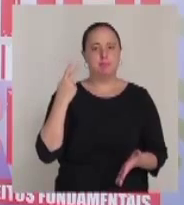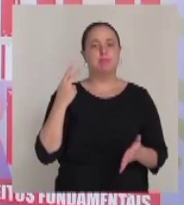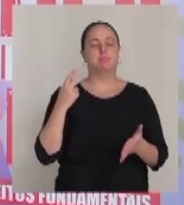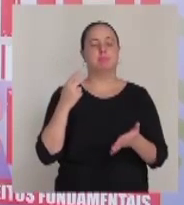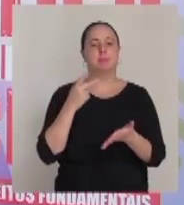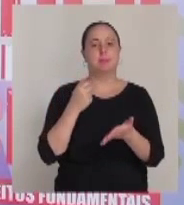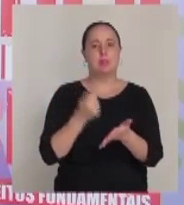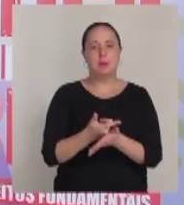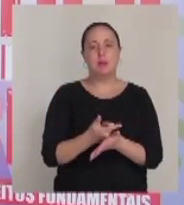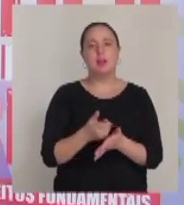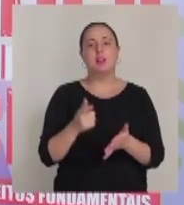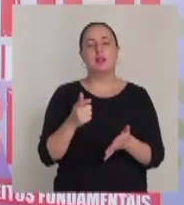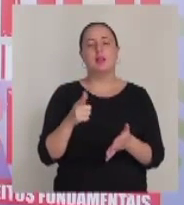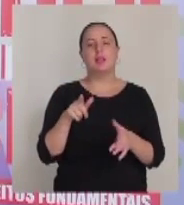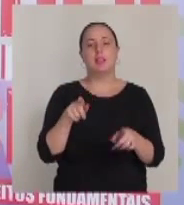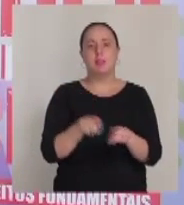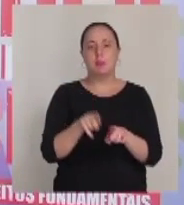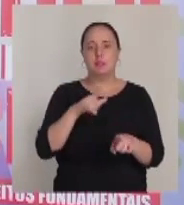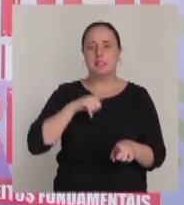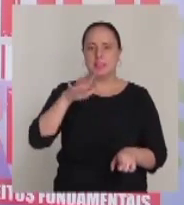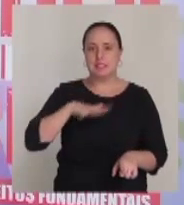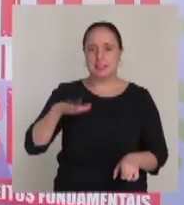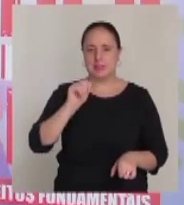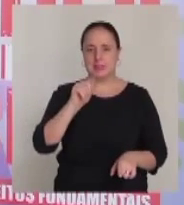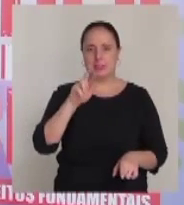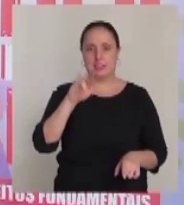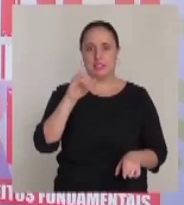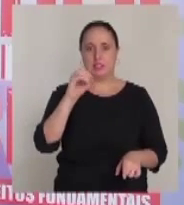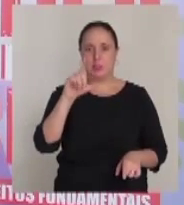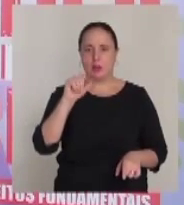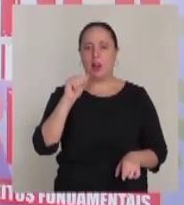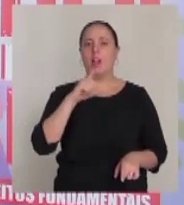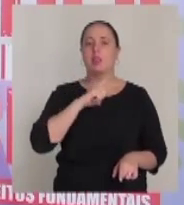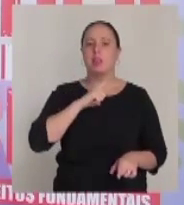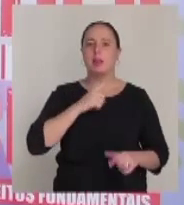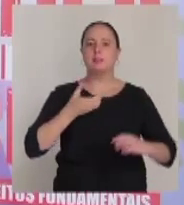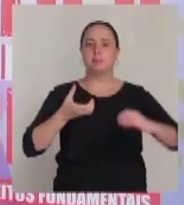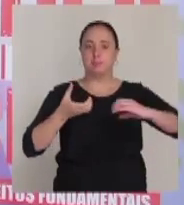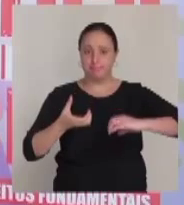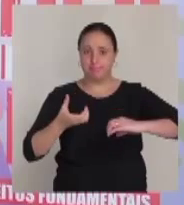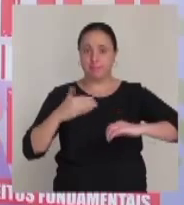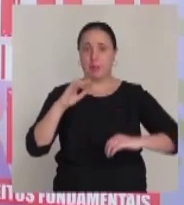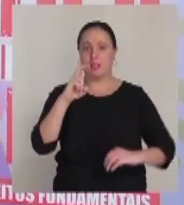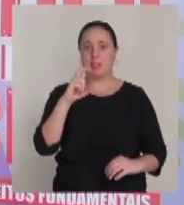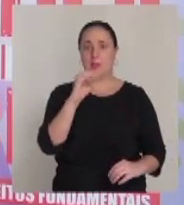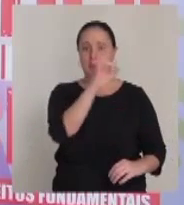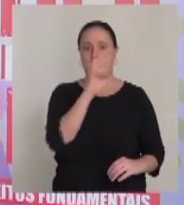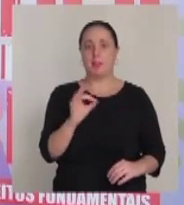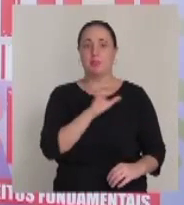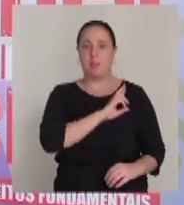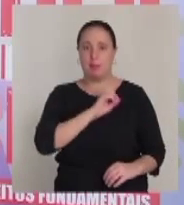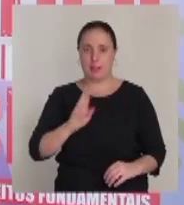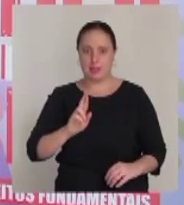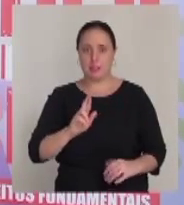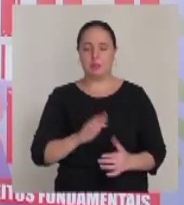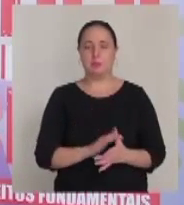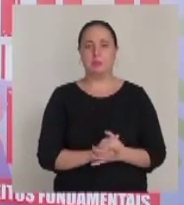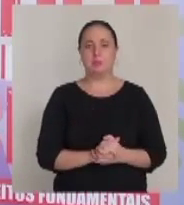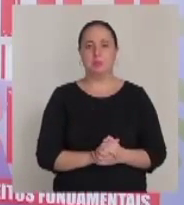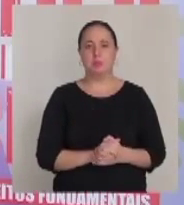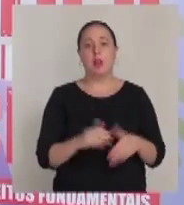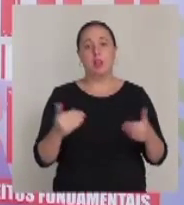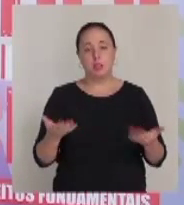% da área agrícola e que estão articulados na Câmara e no Senado em mais de 50% dos representantes.